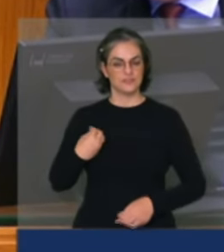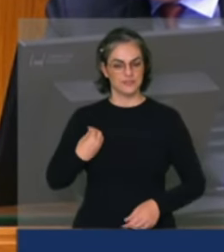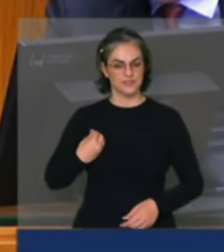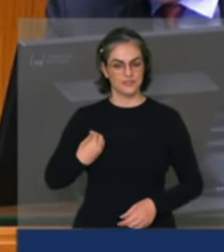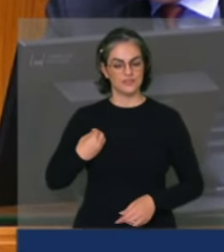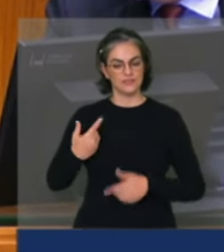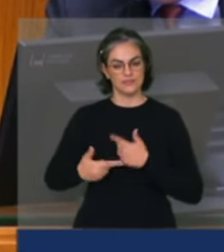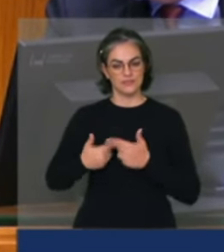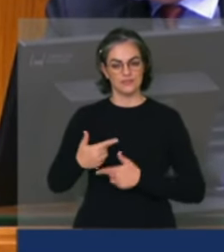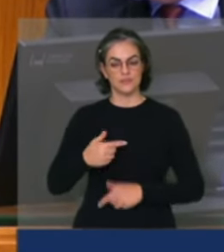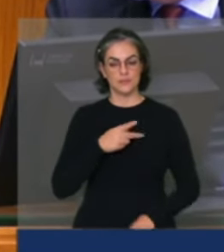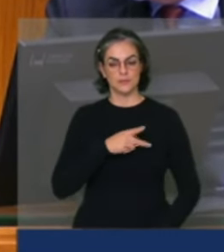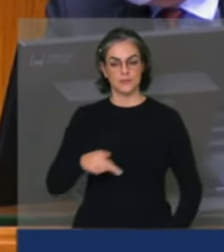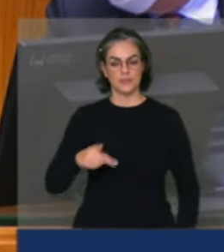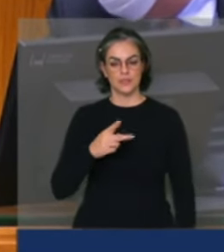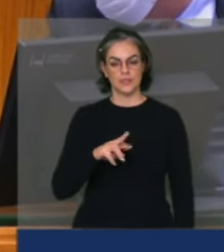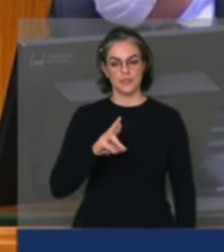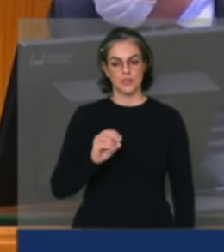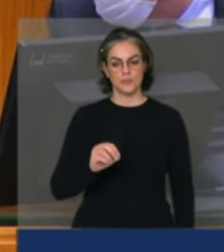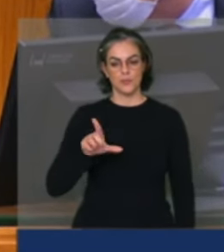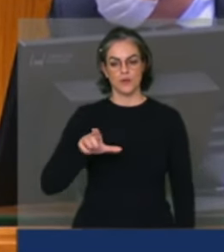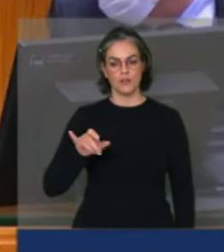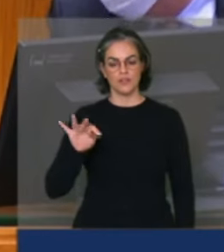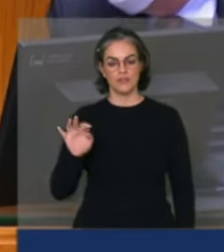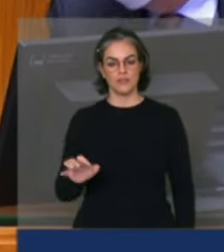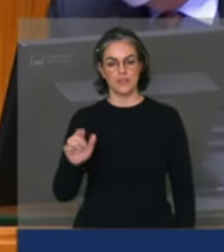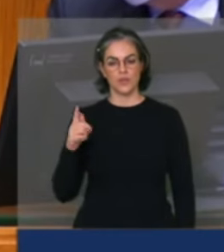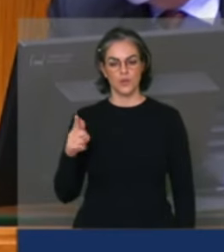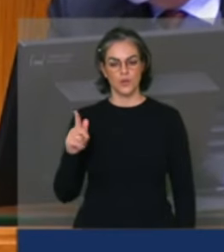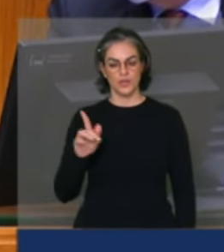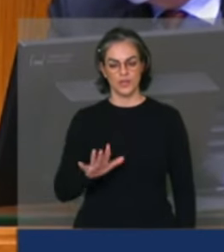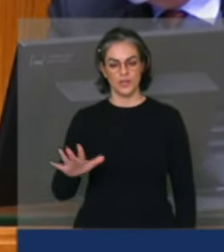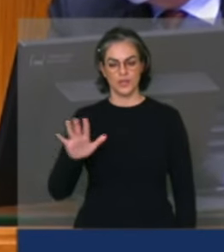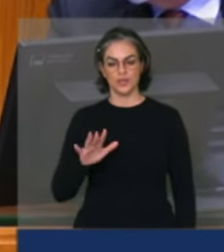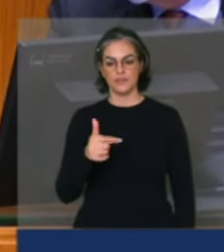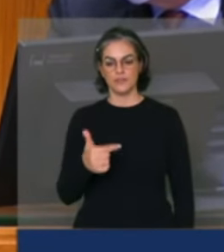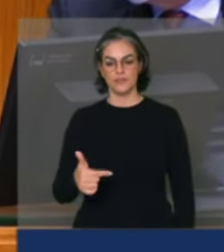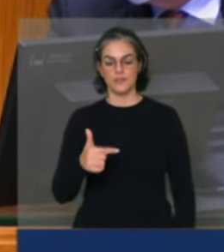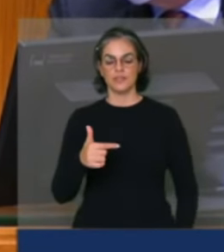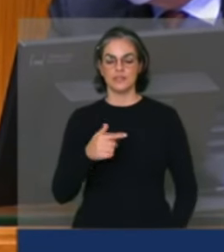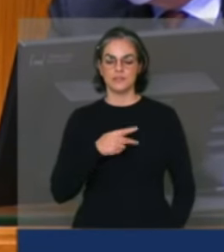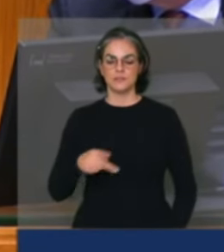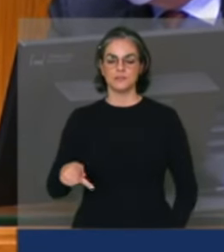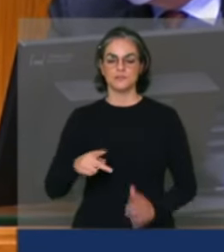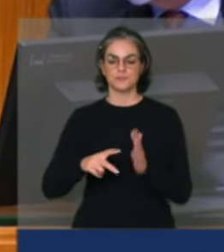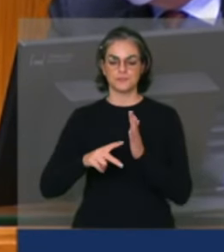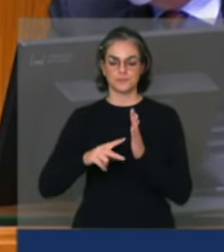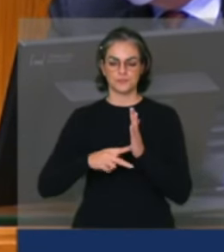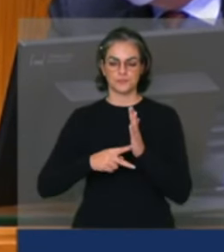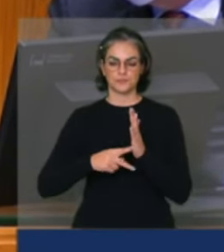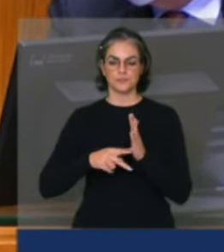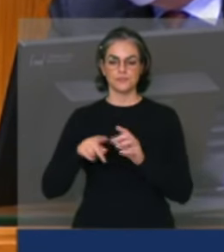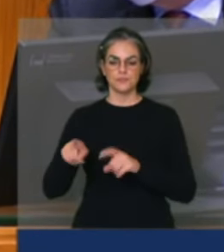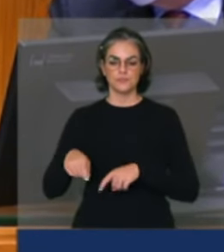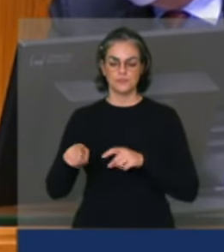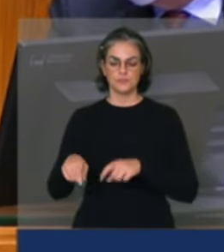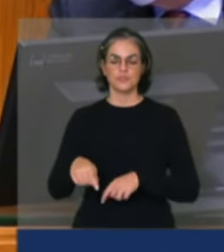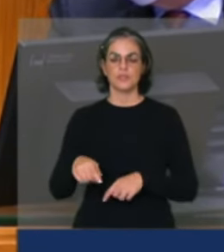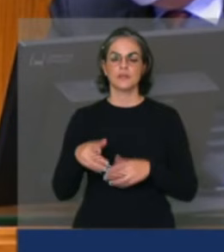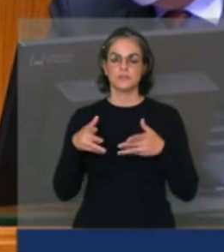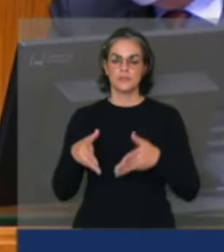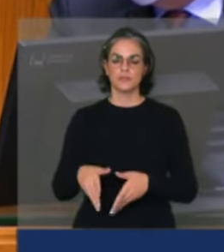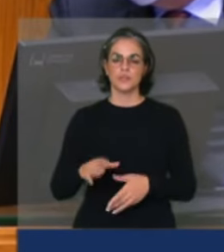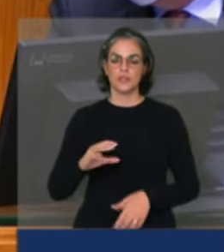Proleite Goiás, vice-presidente do Sinicato Rural de Crominia, membro da Comissão de Leite da